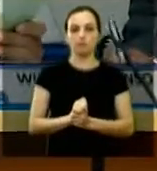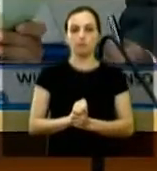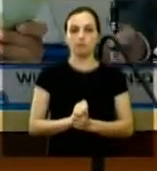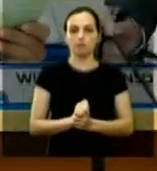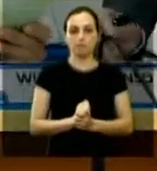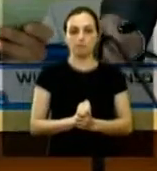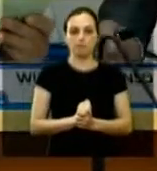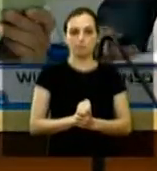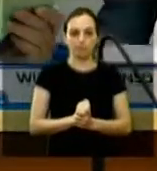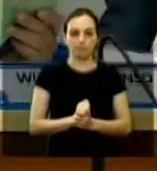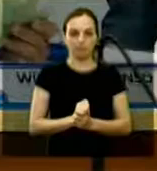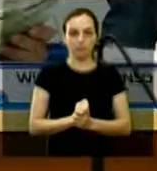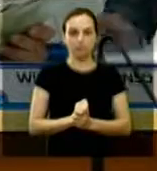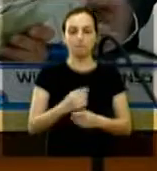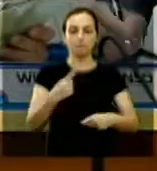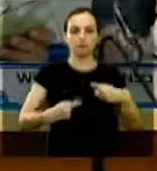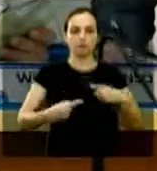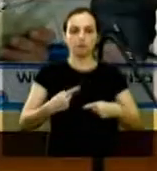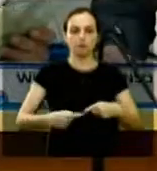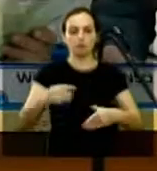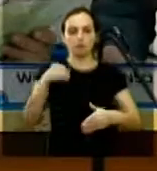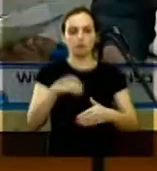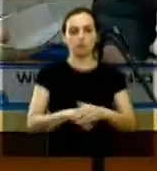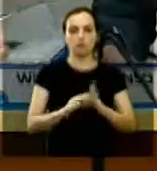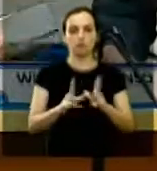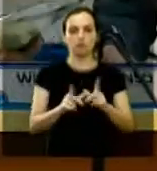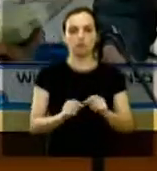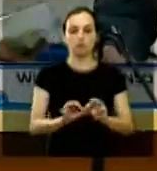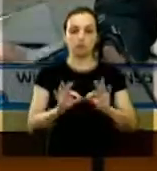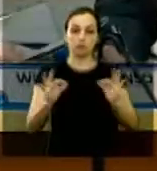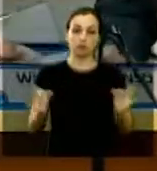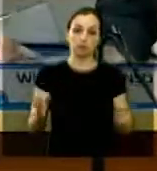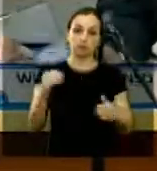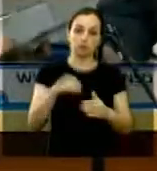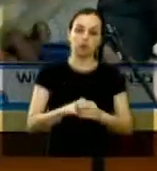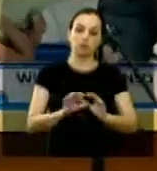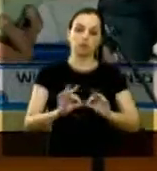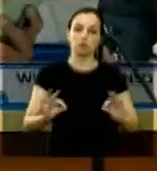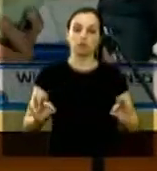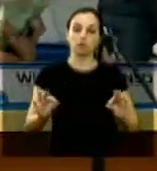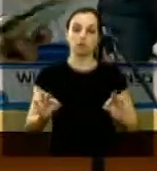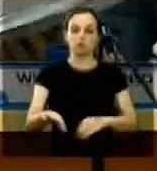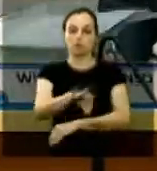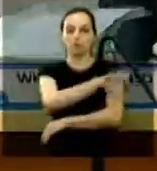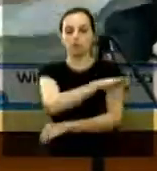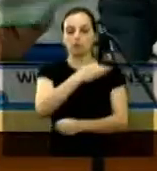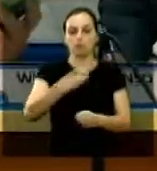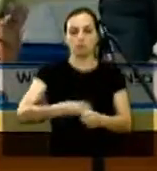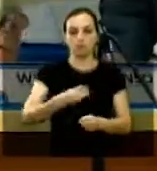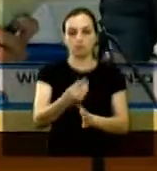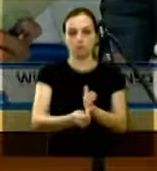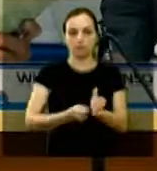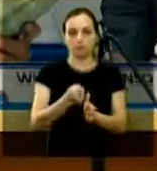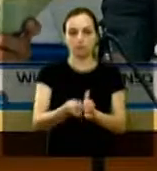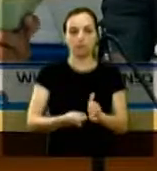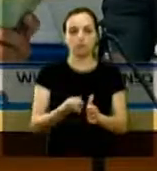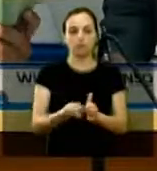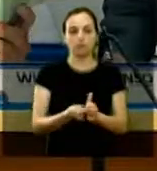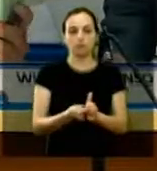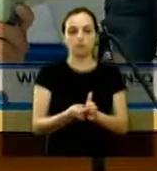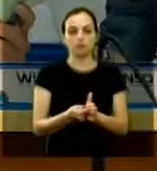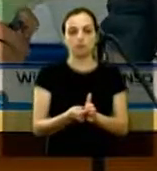número 6 única discussão em votação maioria simples a votação é simbólica interessado prefeitura do município de Alaraquara